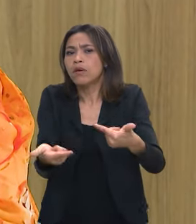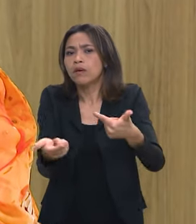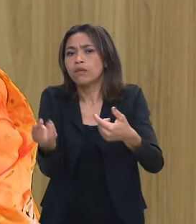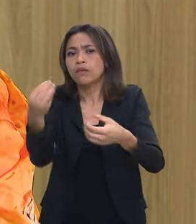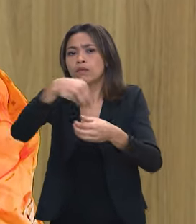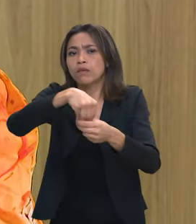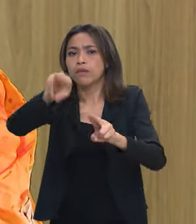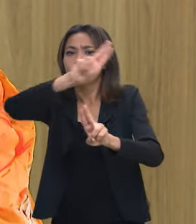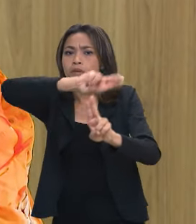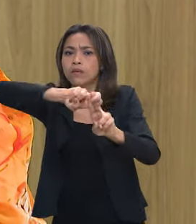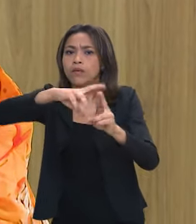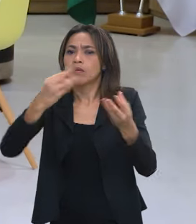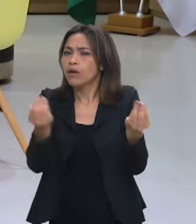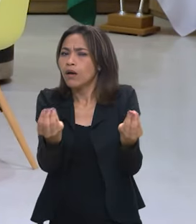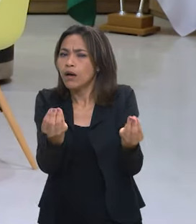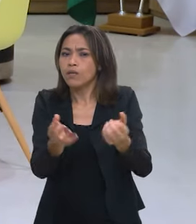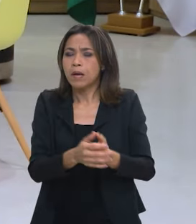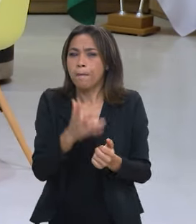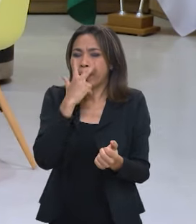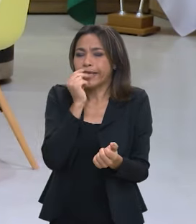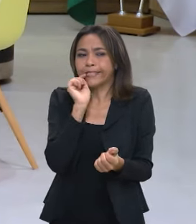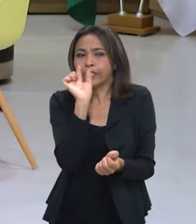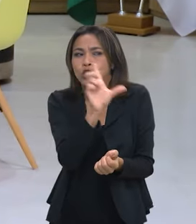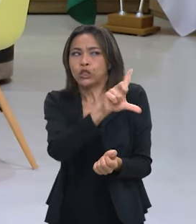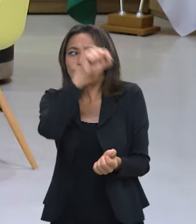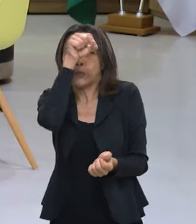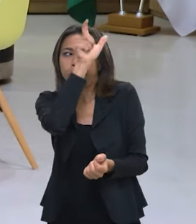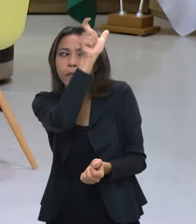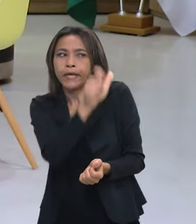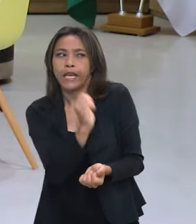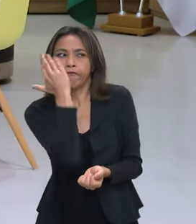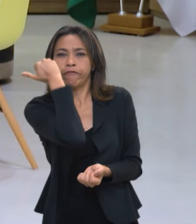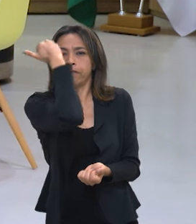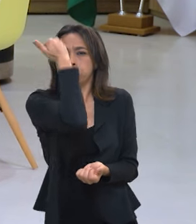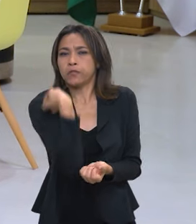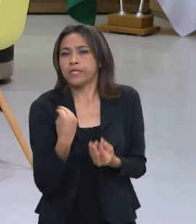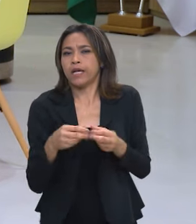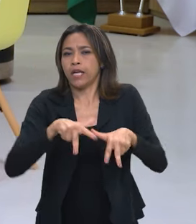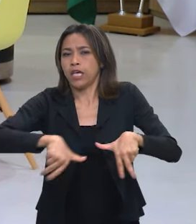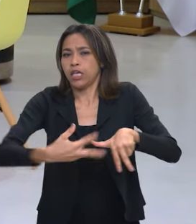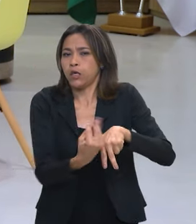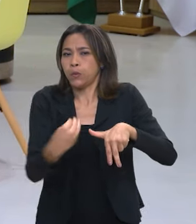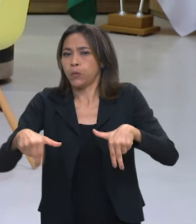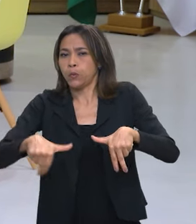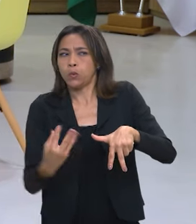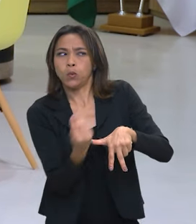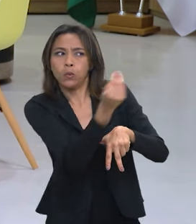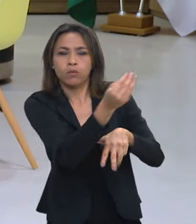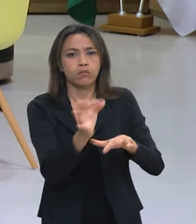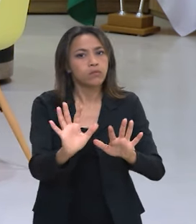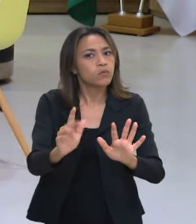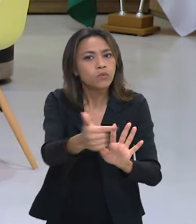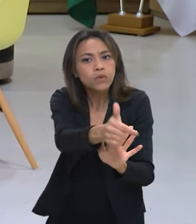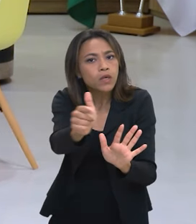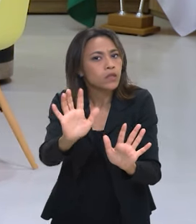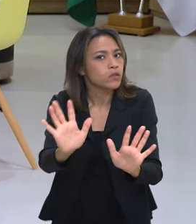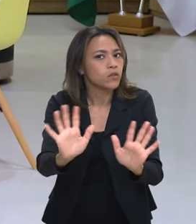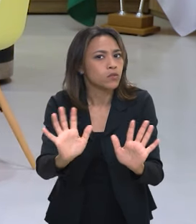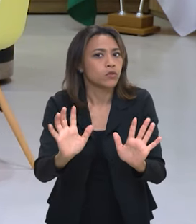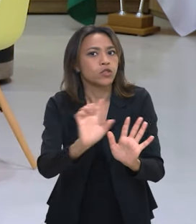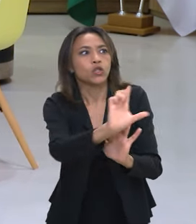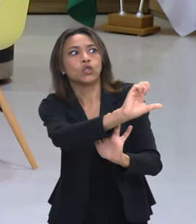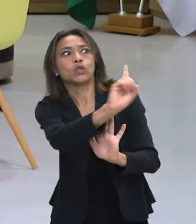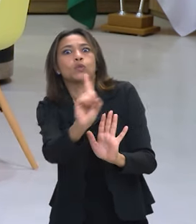o sistema único de saúde chegou-se a falar de privilégios não existem privilégios nesse sistema é um